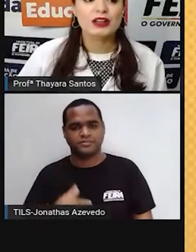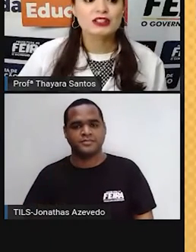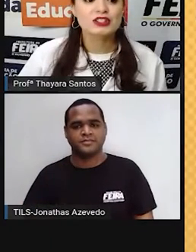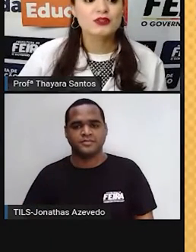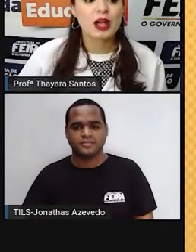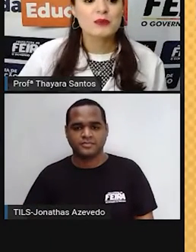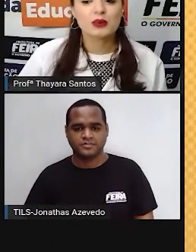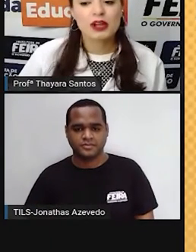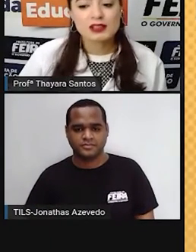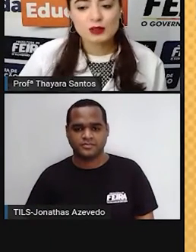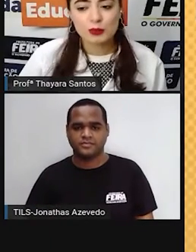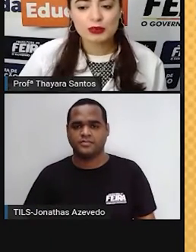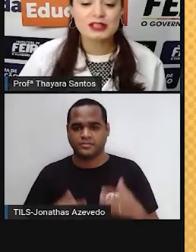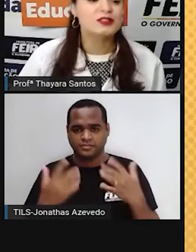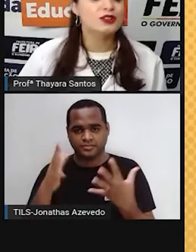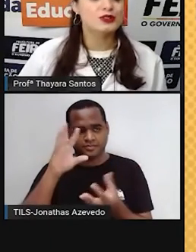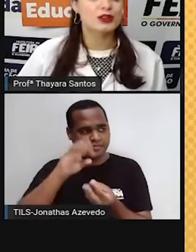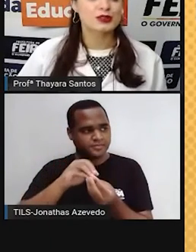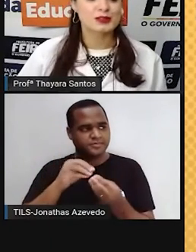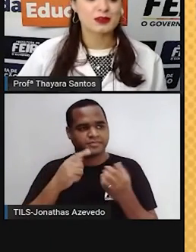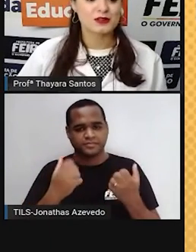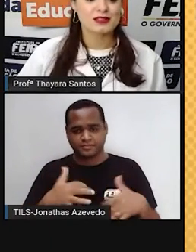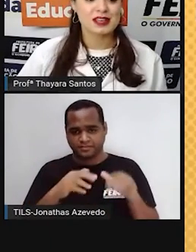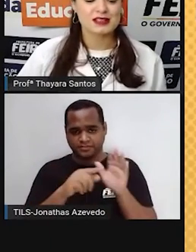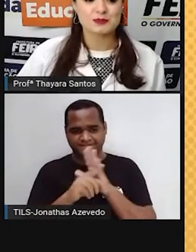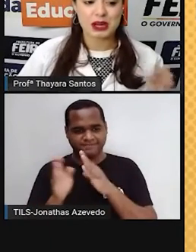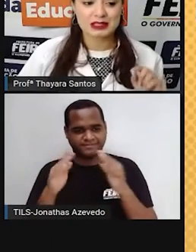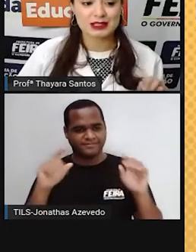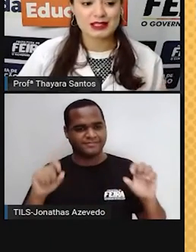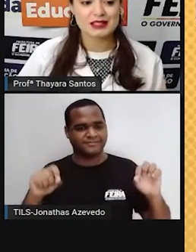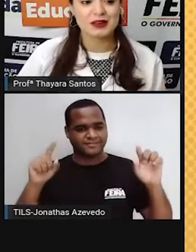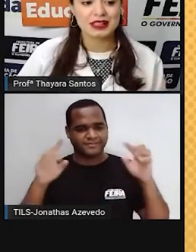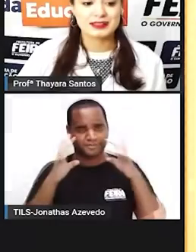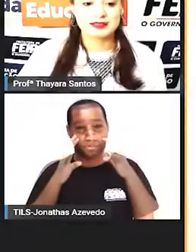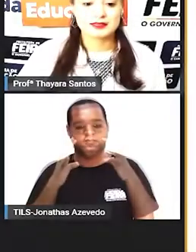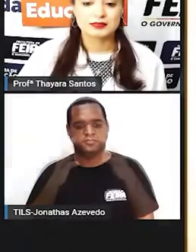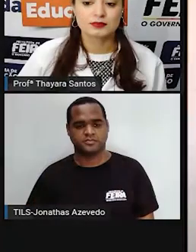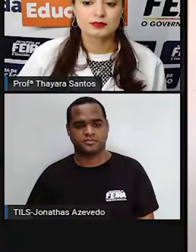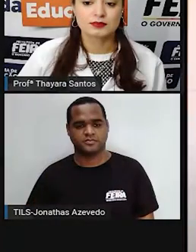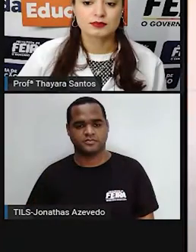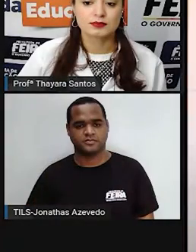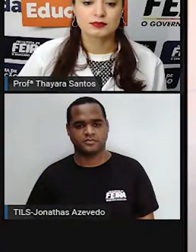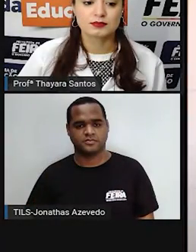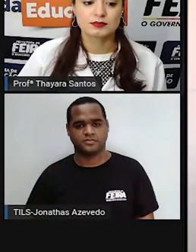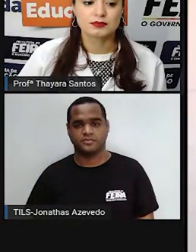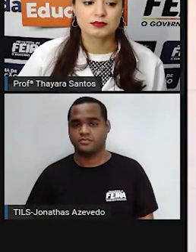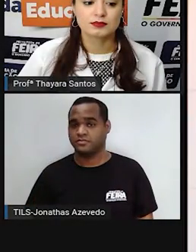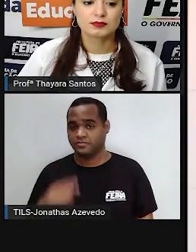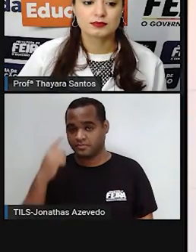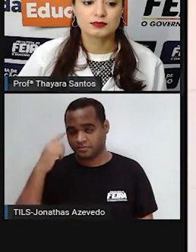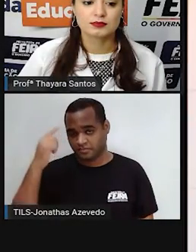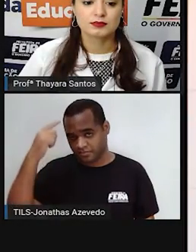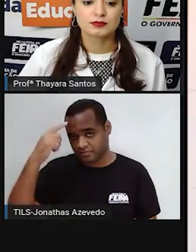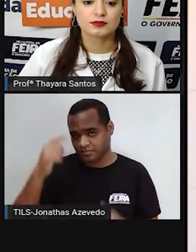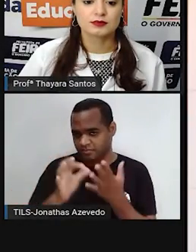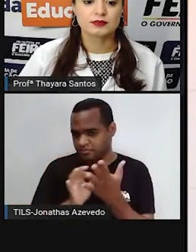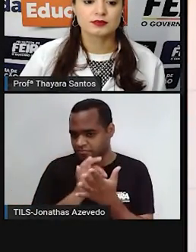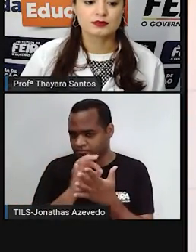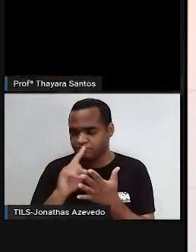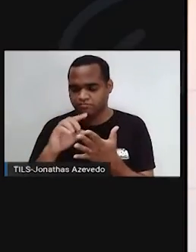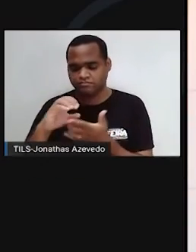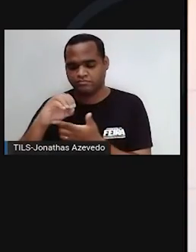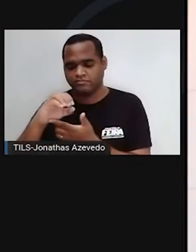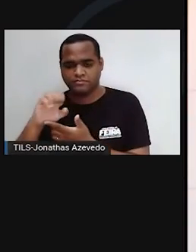Agora, gente vai para um resumo nesse vídeo que eu trouxe para vocês. Presta atenção aí! Então, o procariote já é eucariótica.